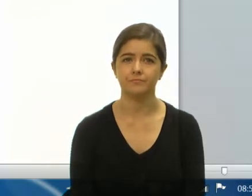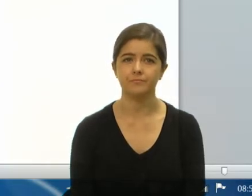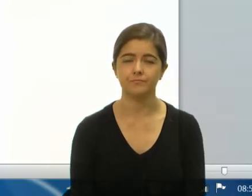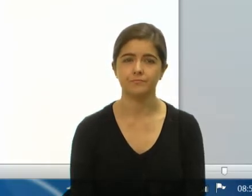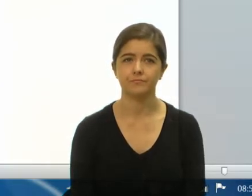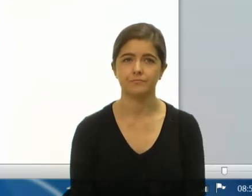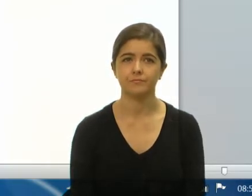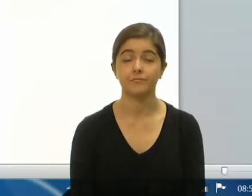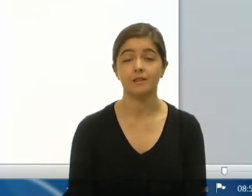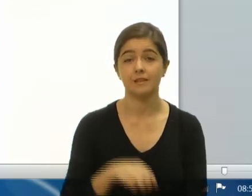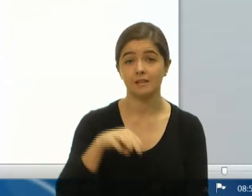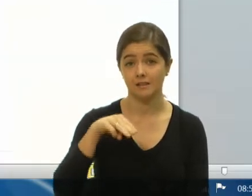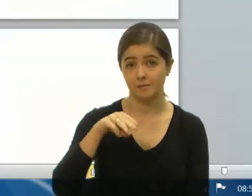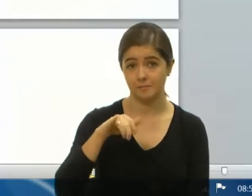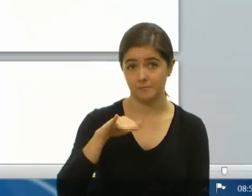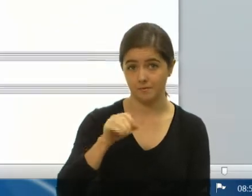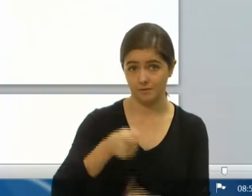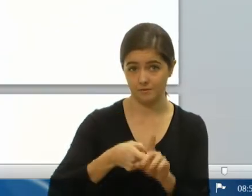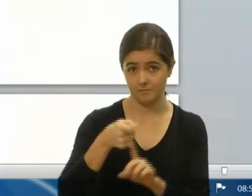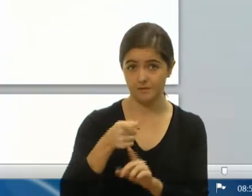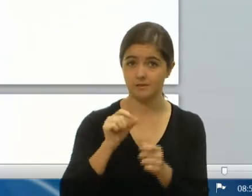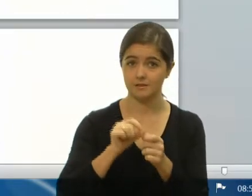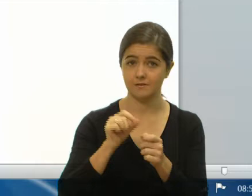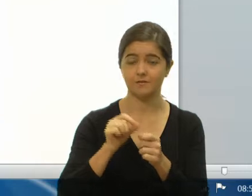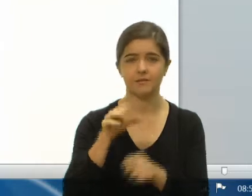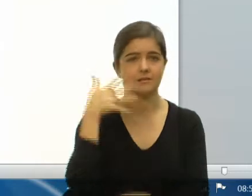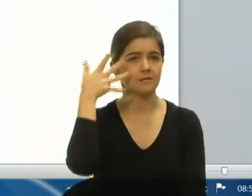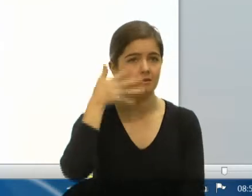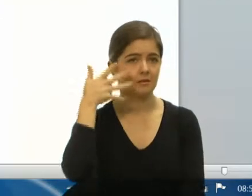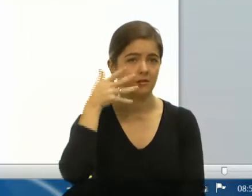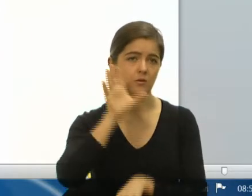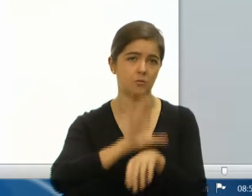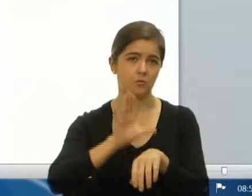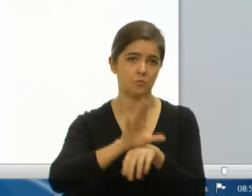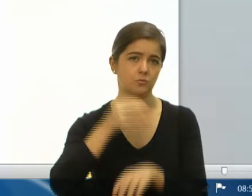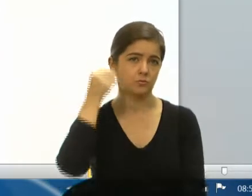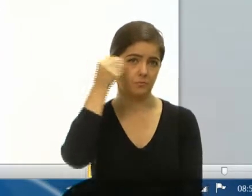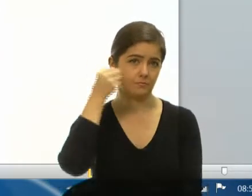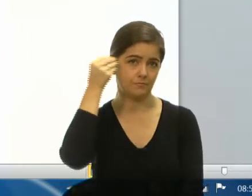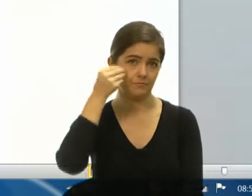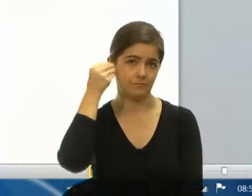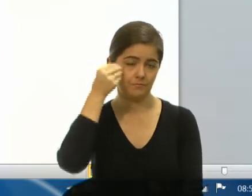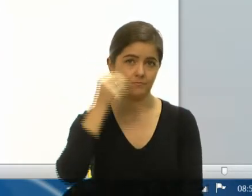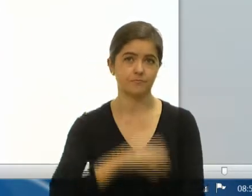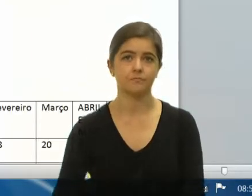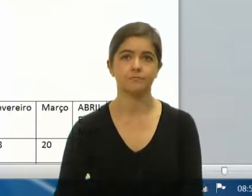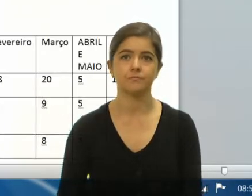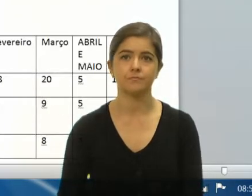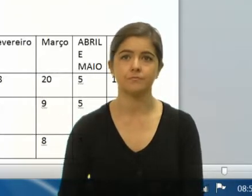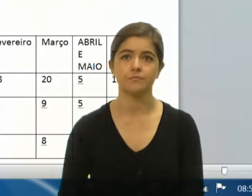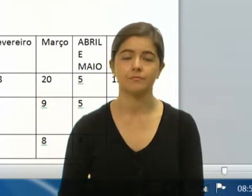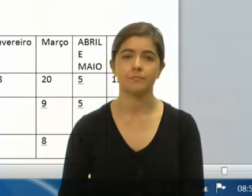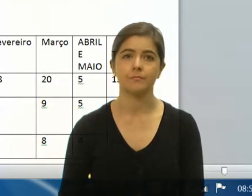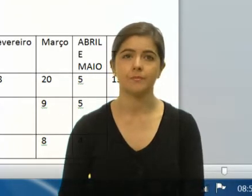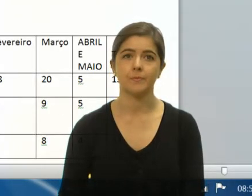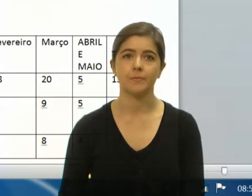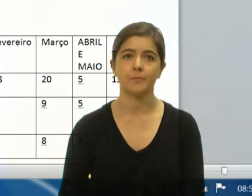em maio foi realizado algumas palestras no curso de psicologia e foi nucleado um grupo